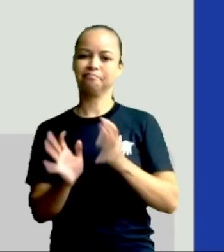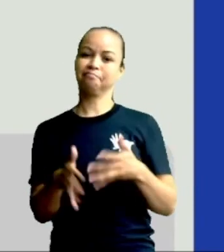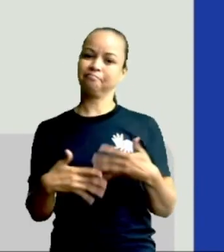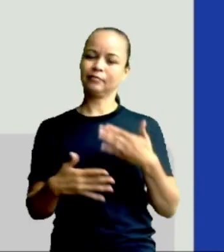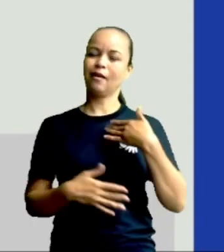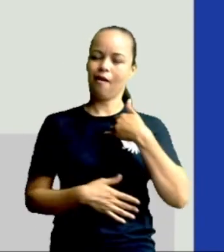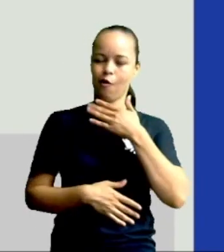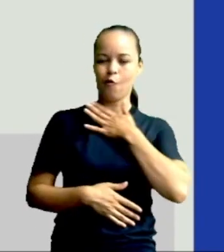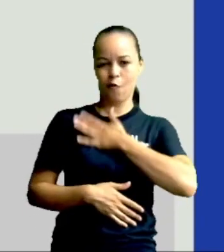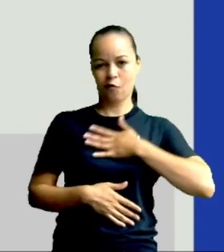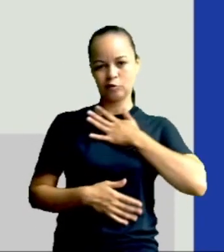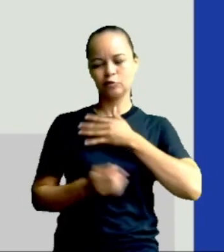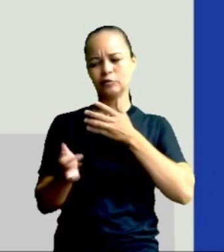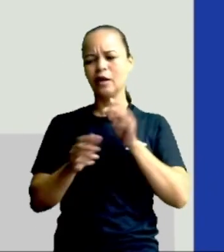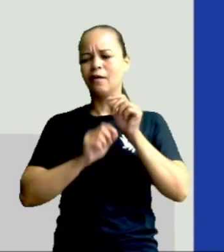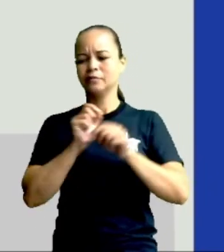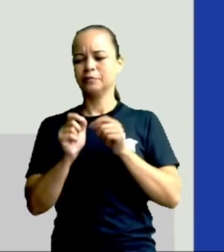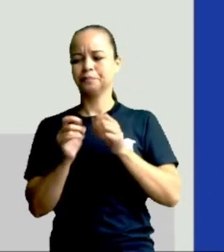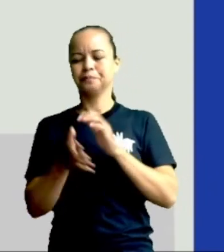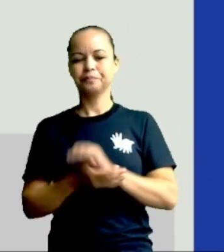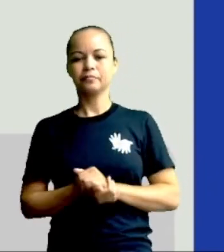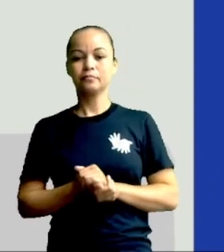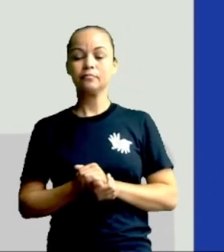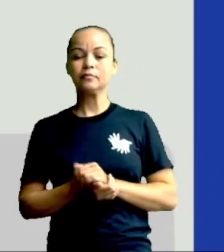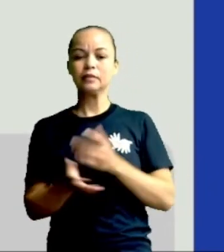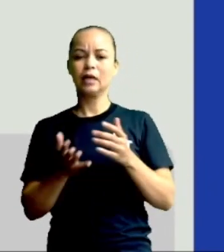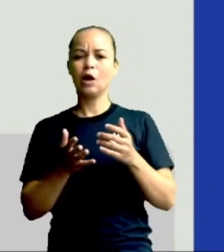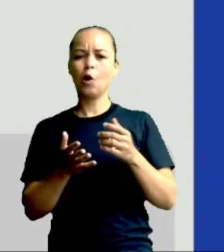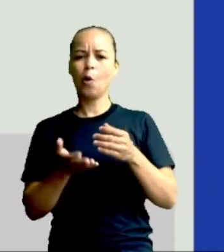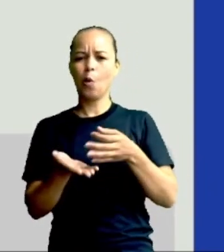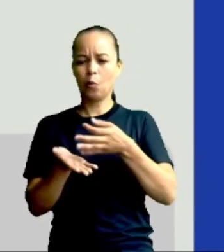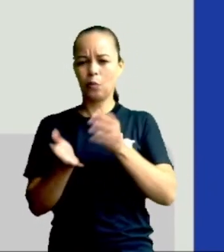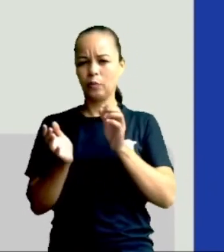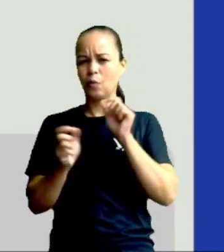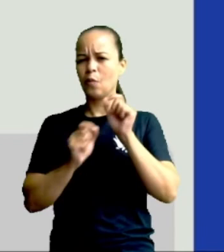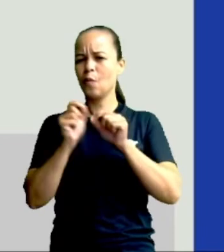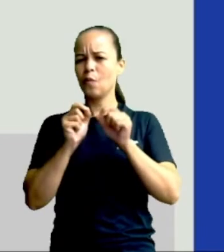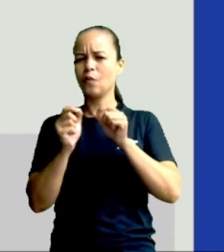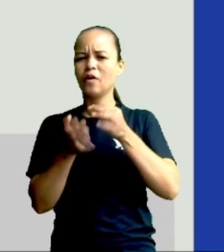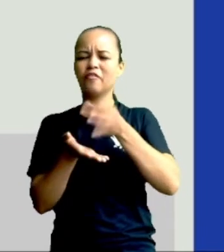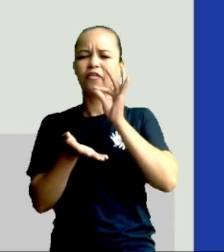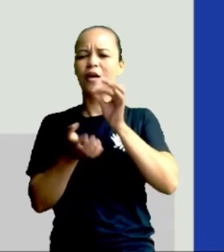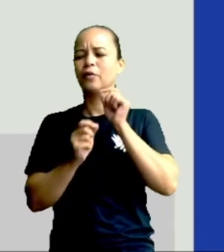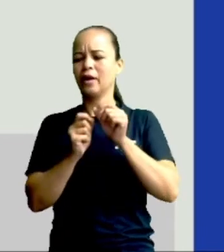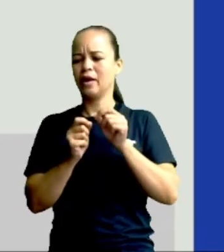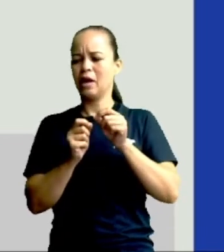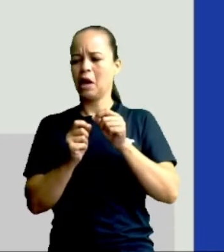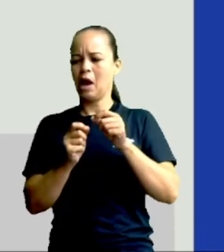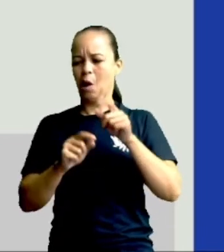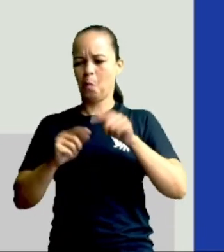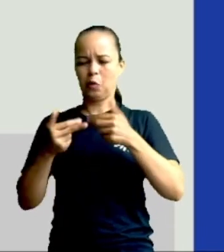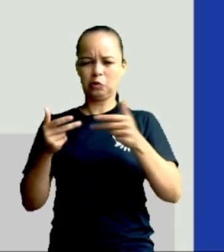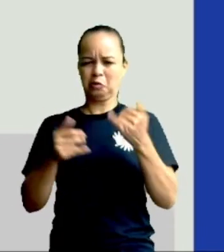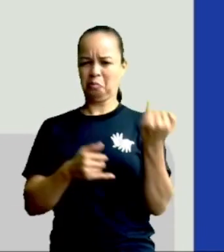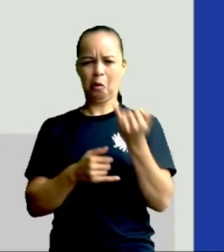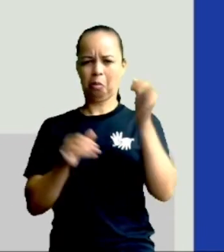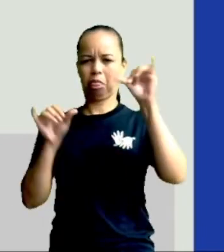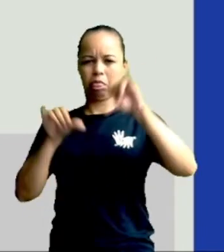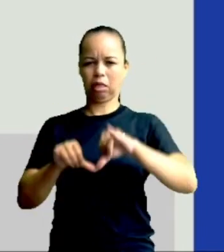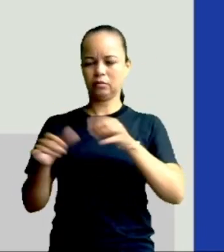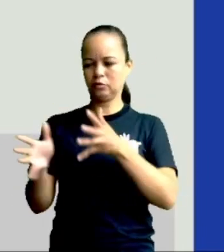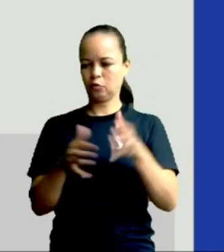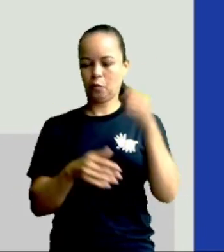o que é o café? É um produto não muito importante na história do Brasil? Letra B, especiaria pouco